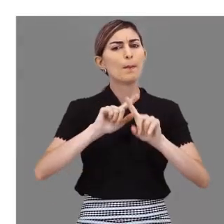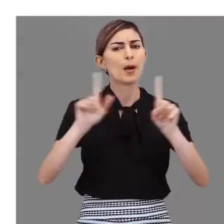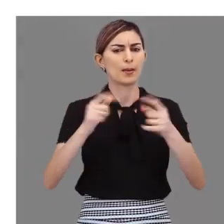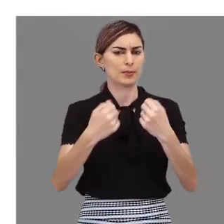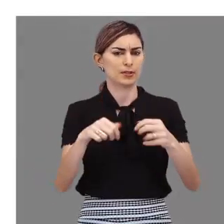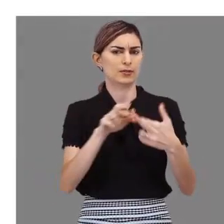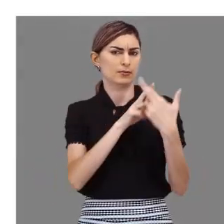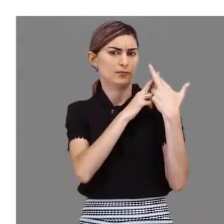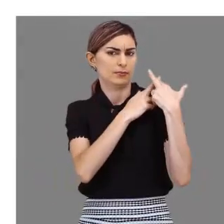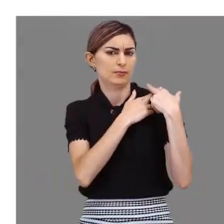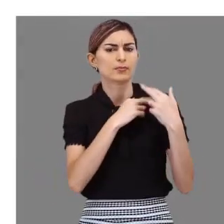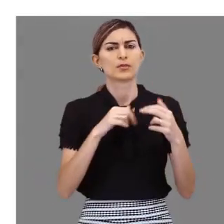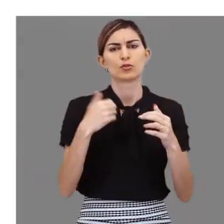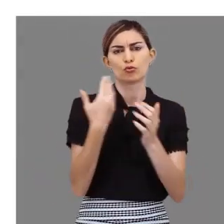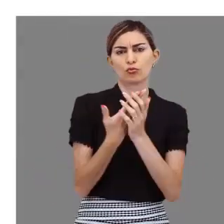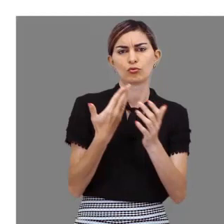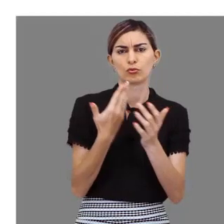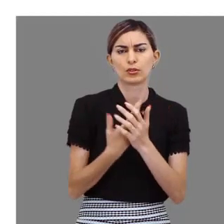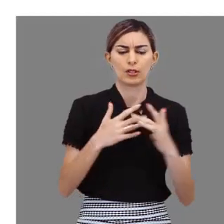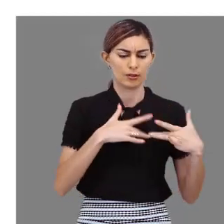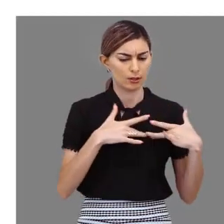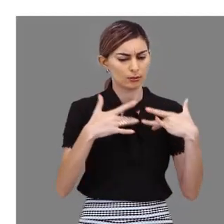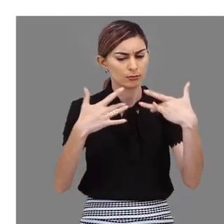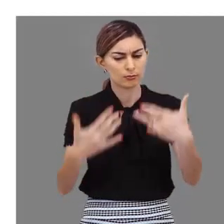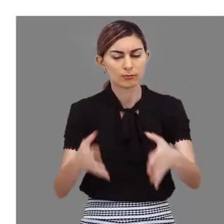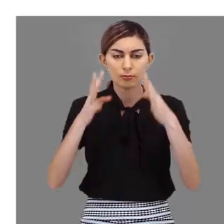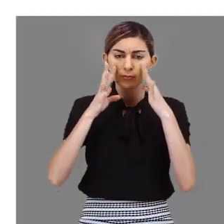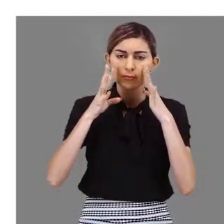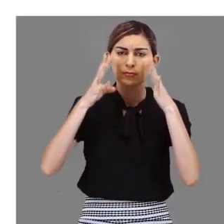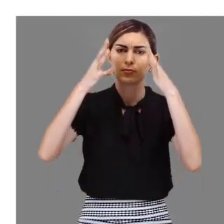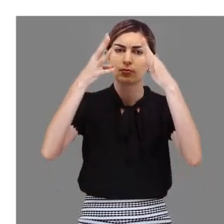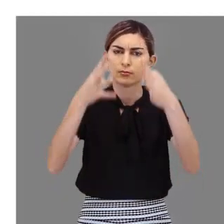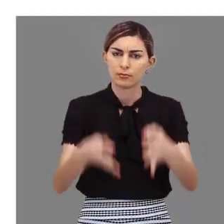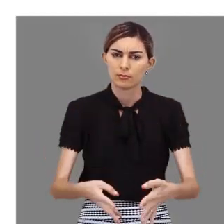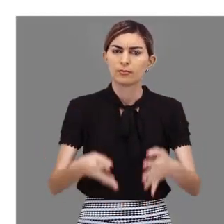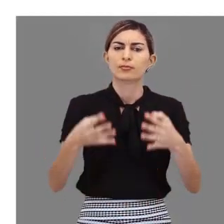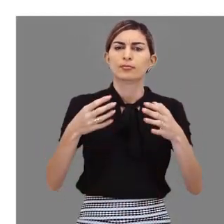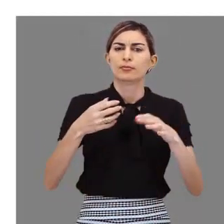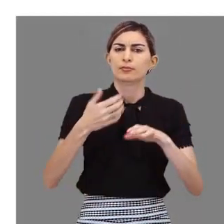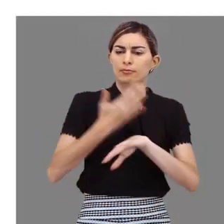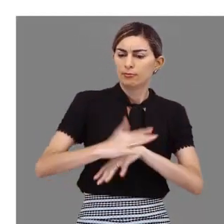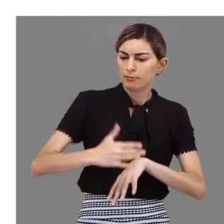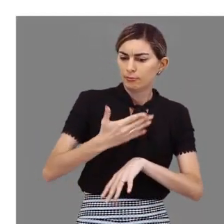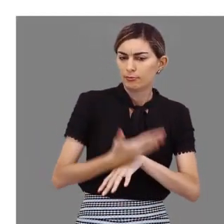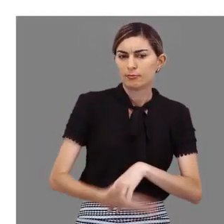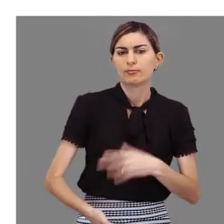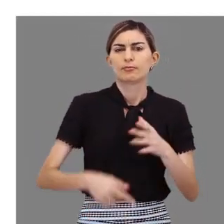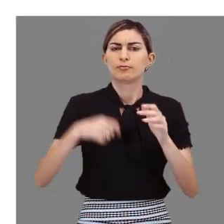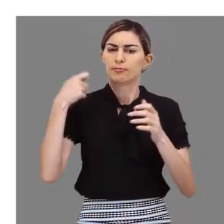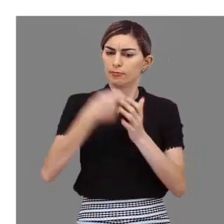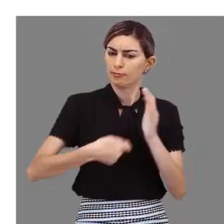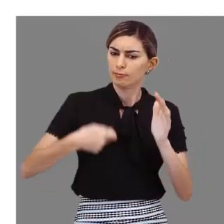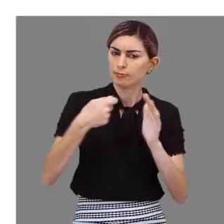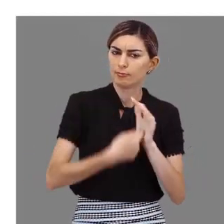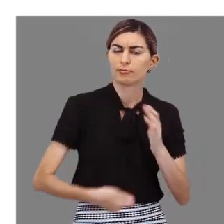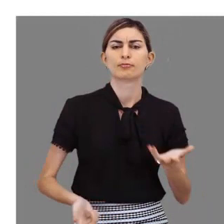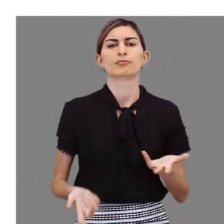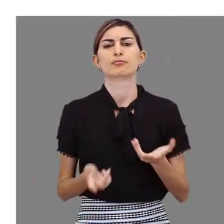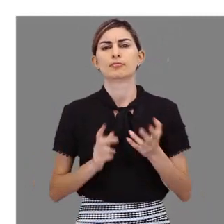dedicação, atenção, disciplina, persistência,